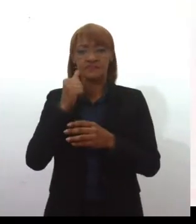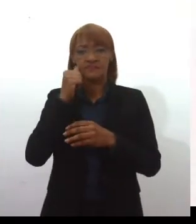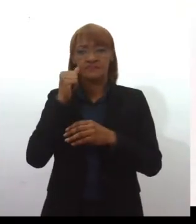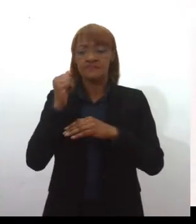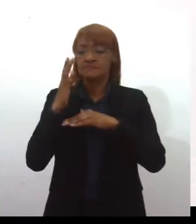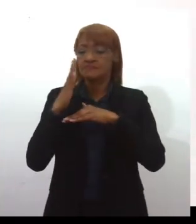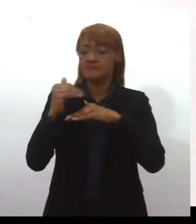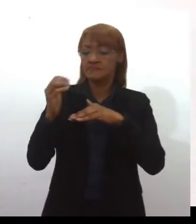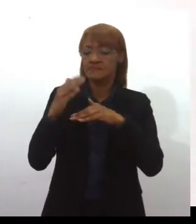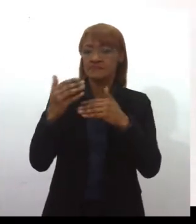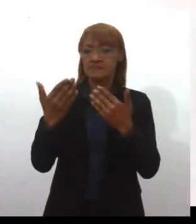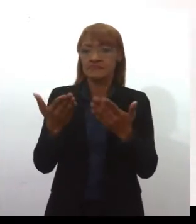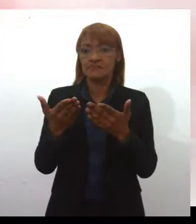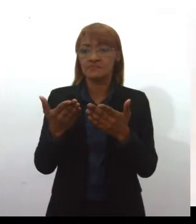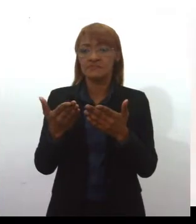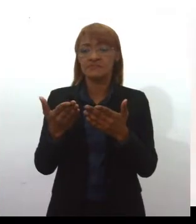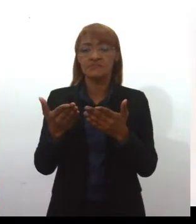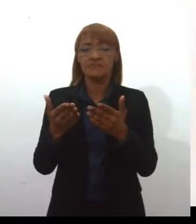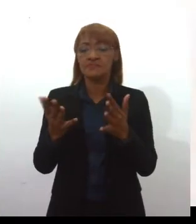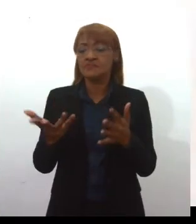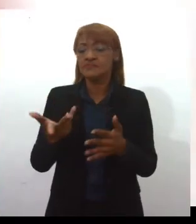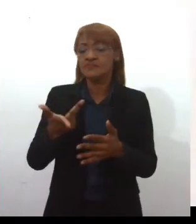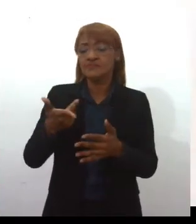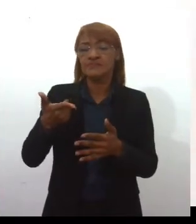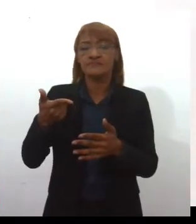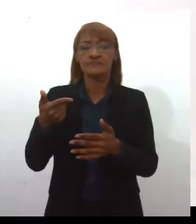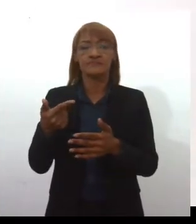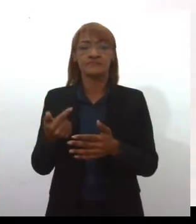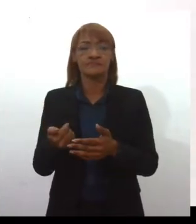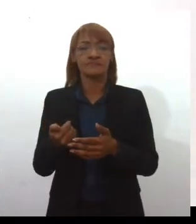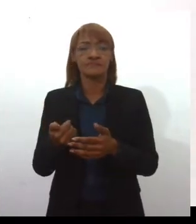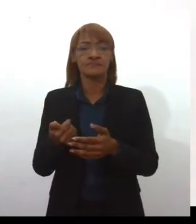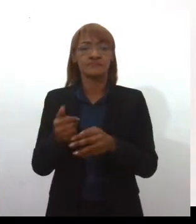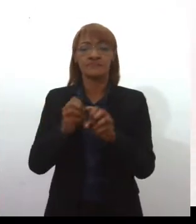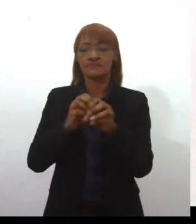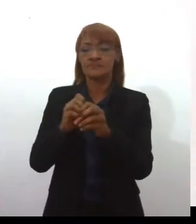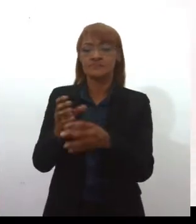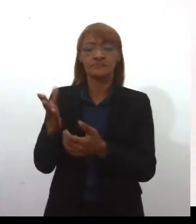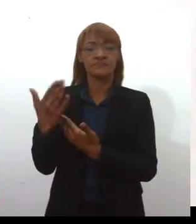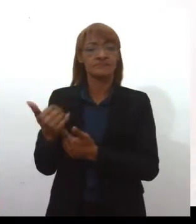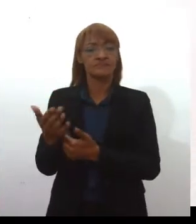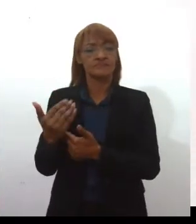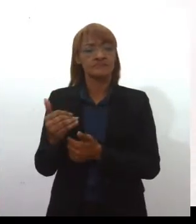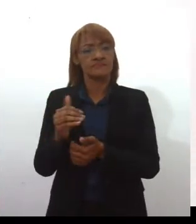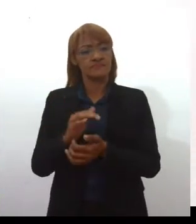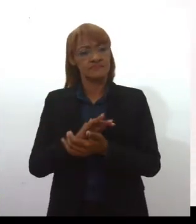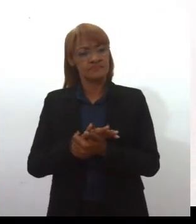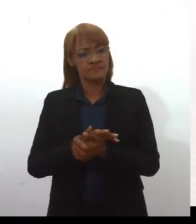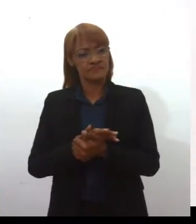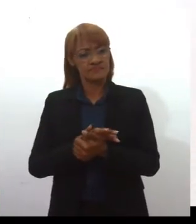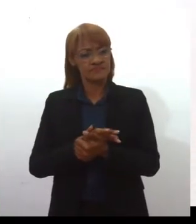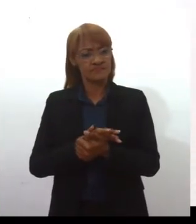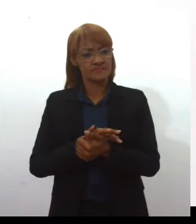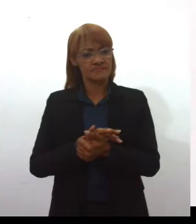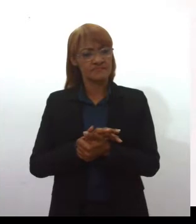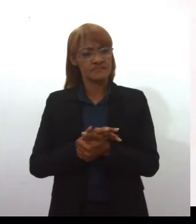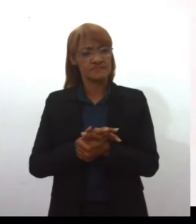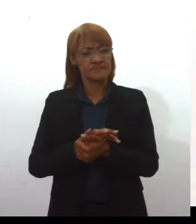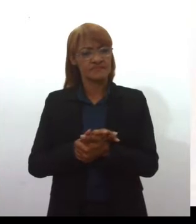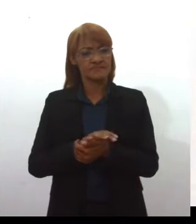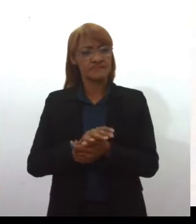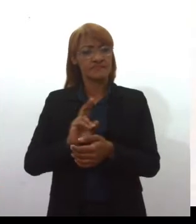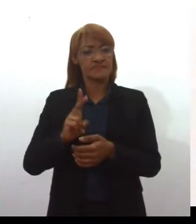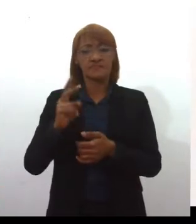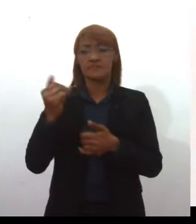os estudantes jovens, as ex-alunas dela, os ex-alunos dela, os quais eu entrevistei, eles me trouxeram